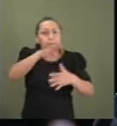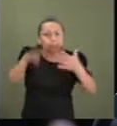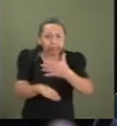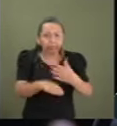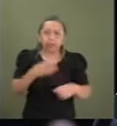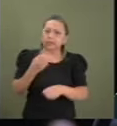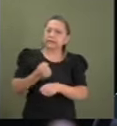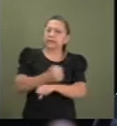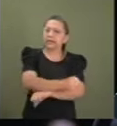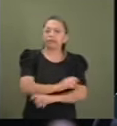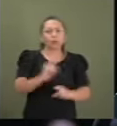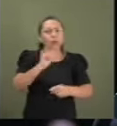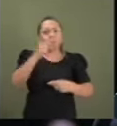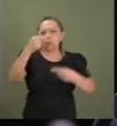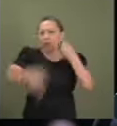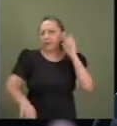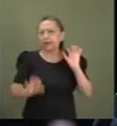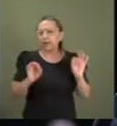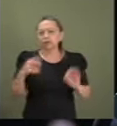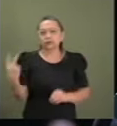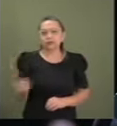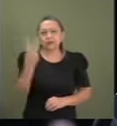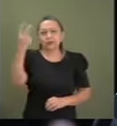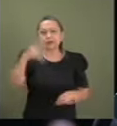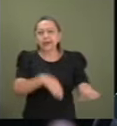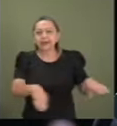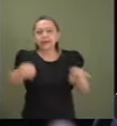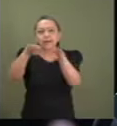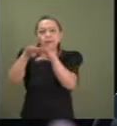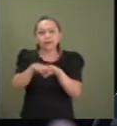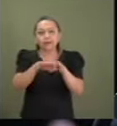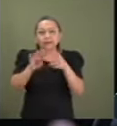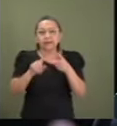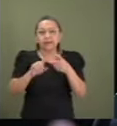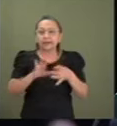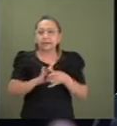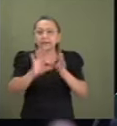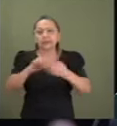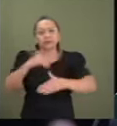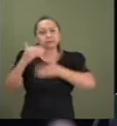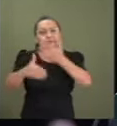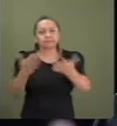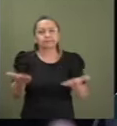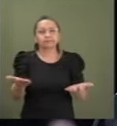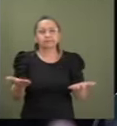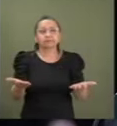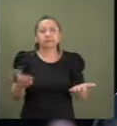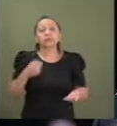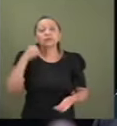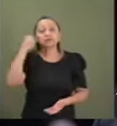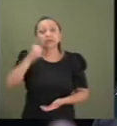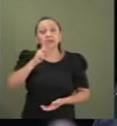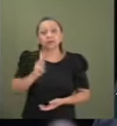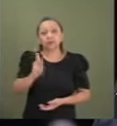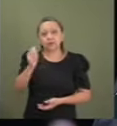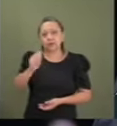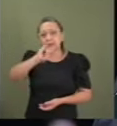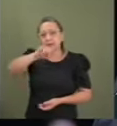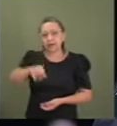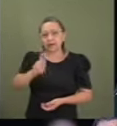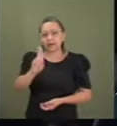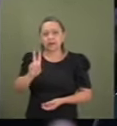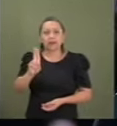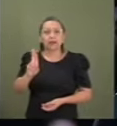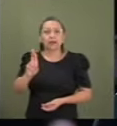confere com os valores da igualdade, liberdade e progresso. Mas, o Cajuru, senador